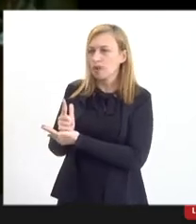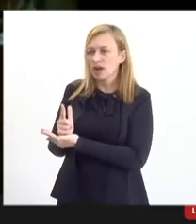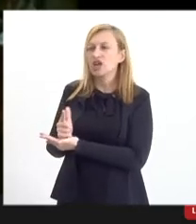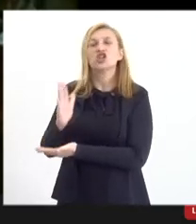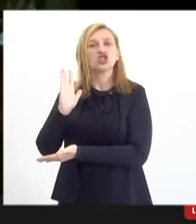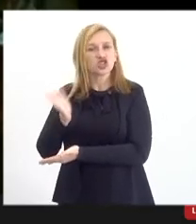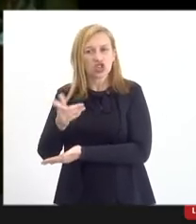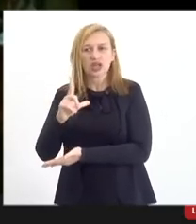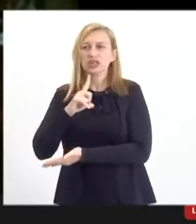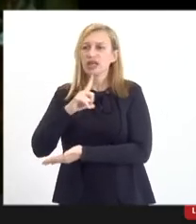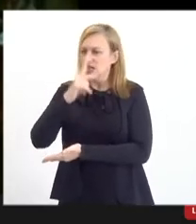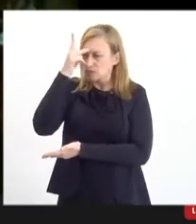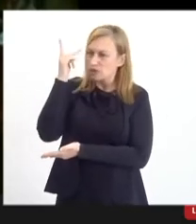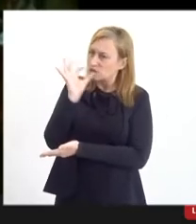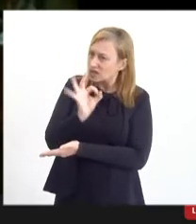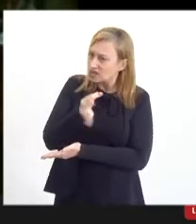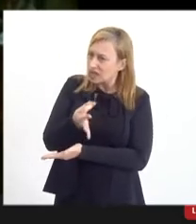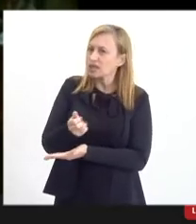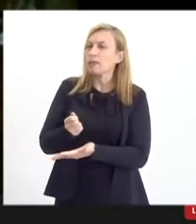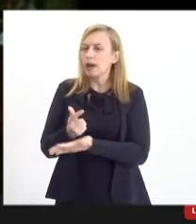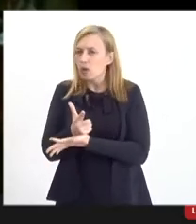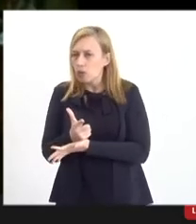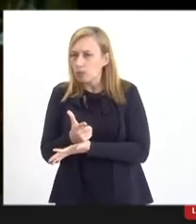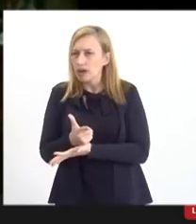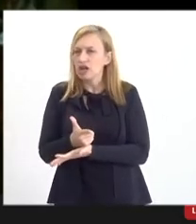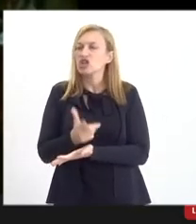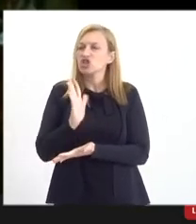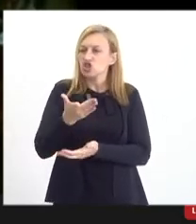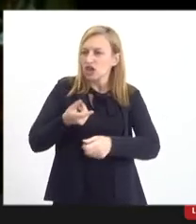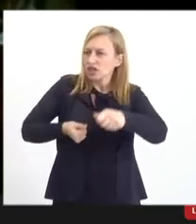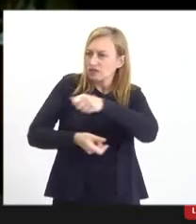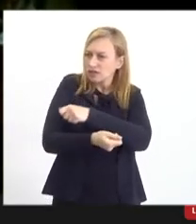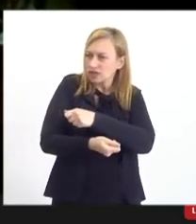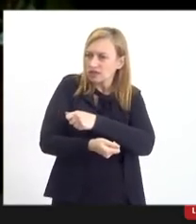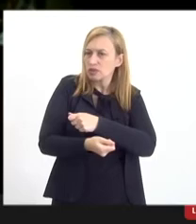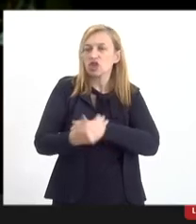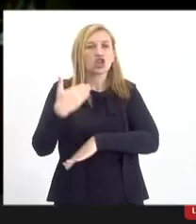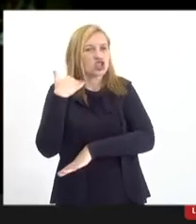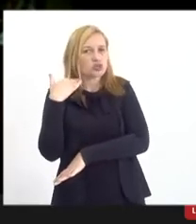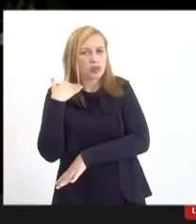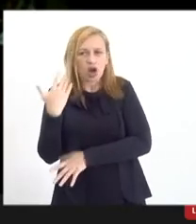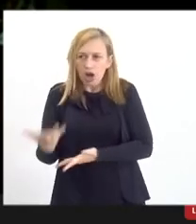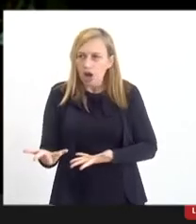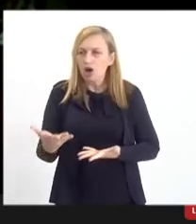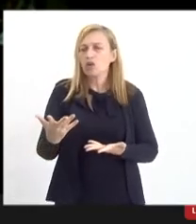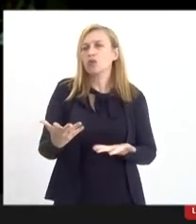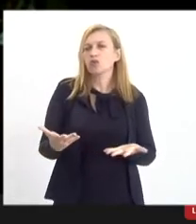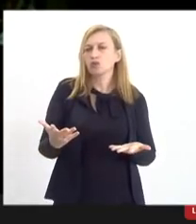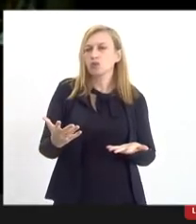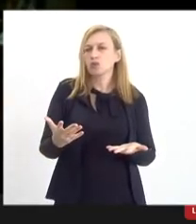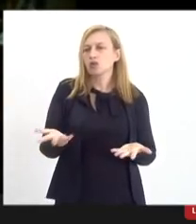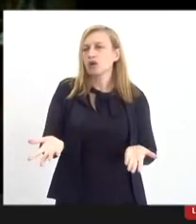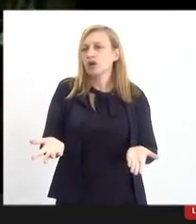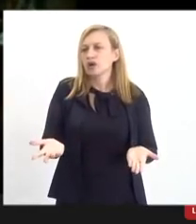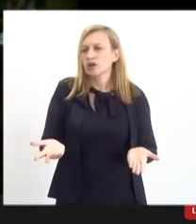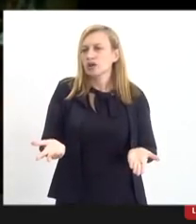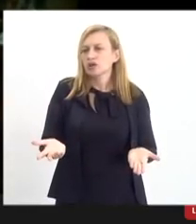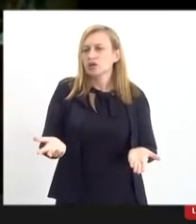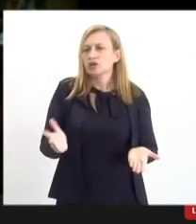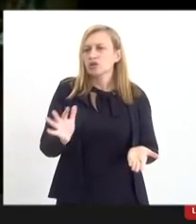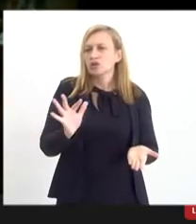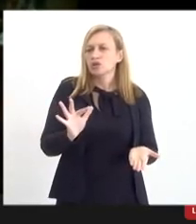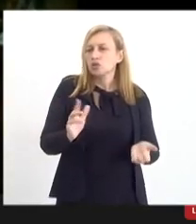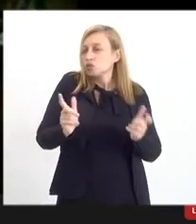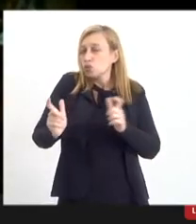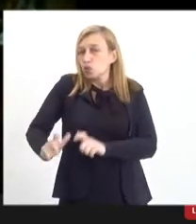fornecedores habituais, já tem o financiamento talvez de banco estatal, banco de fomento